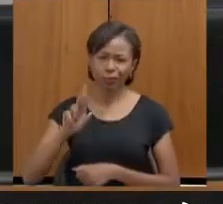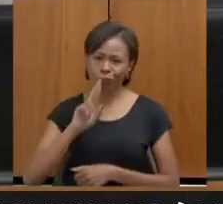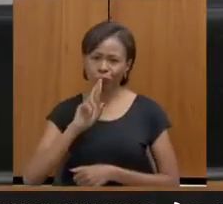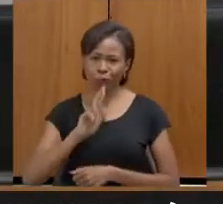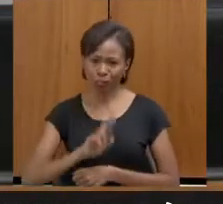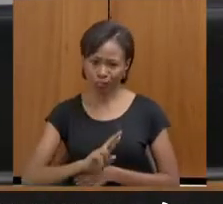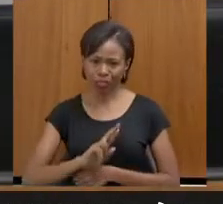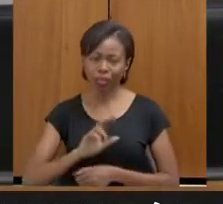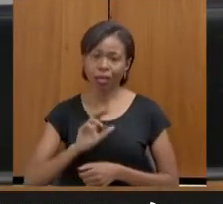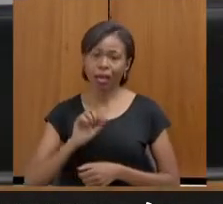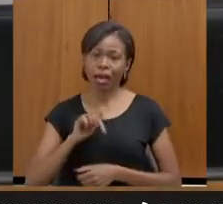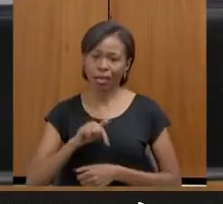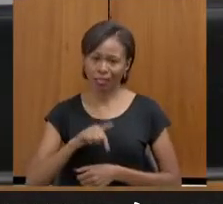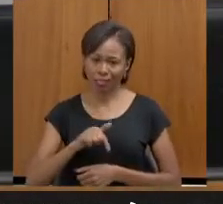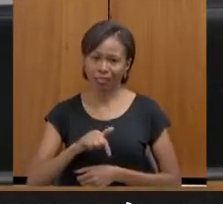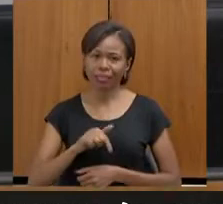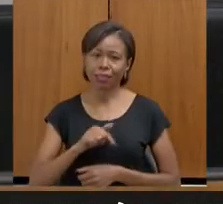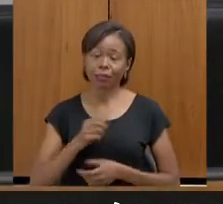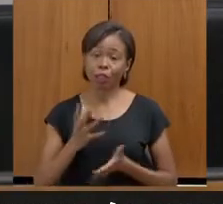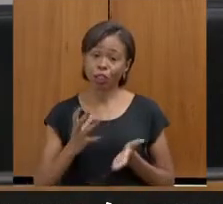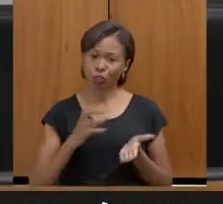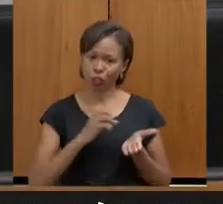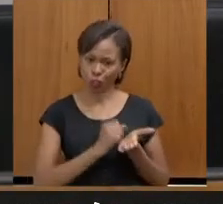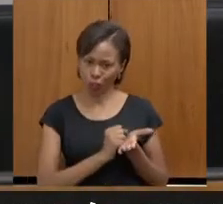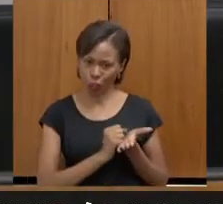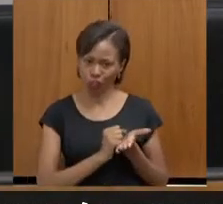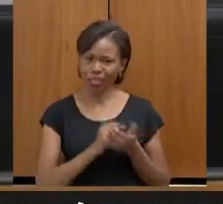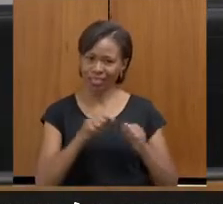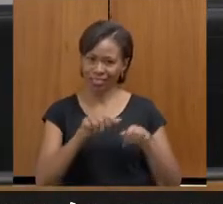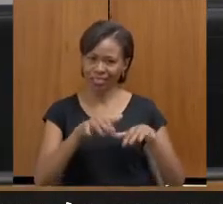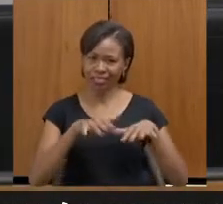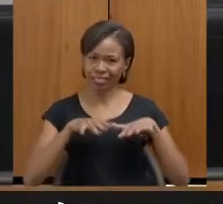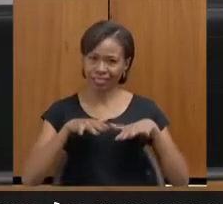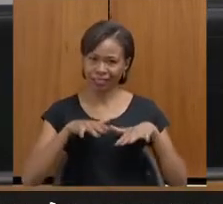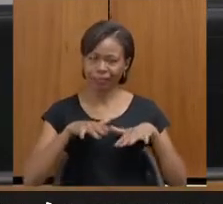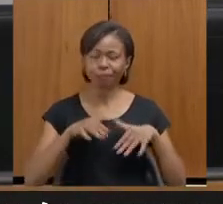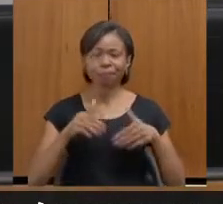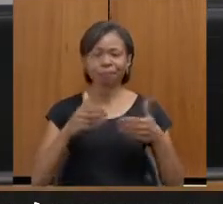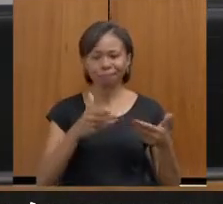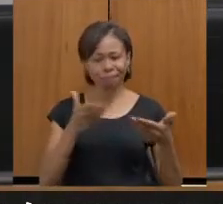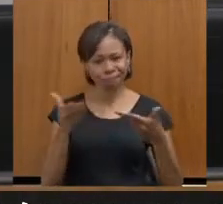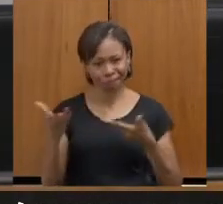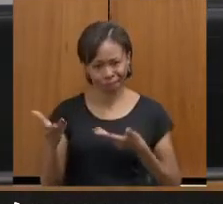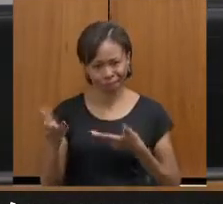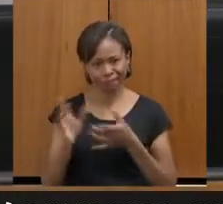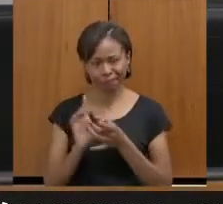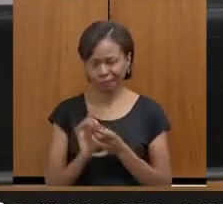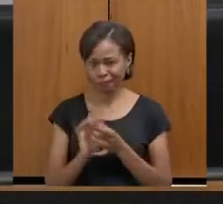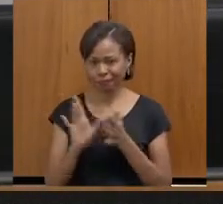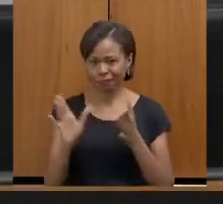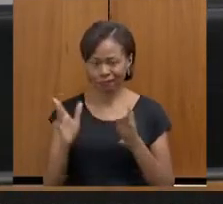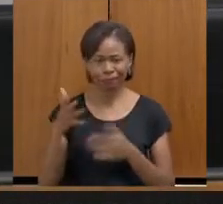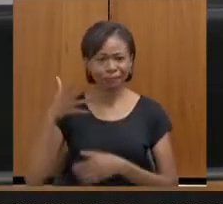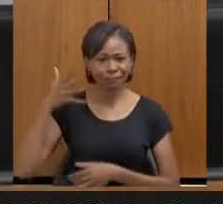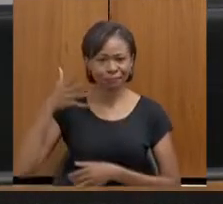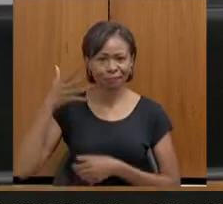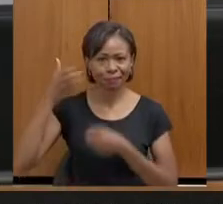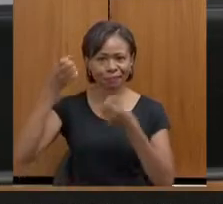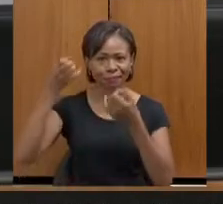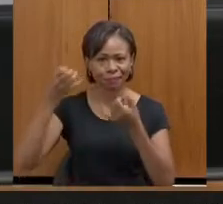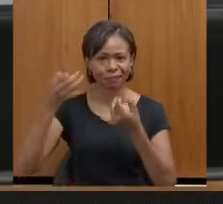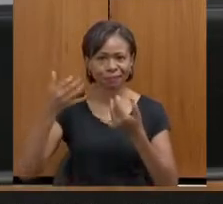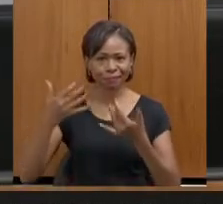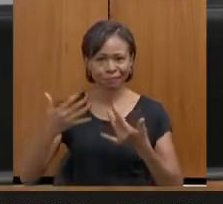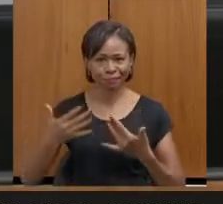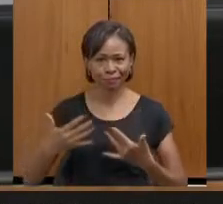registradas aqui nos autos da nossa audiência. Mas eu passo para que a senhora possa fazer a sua explanação, trazer o trabalho